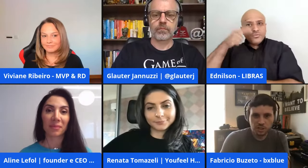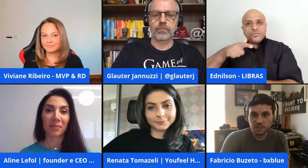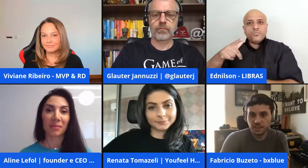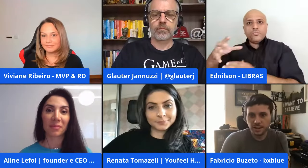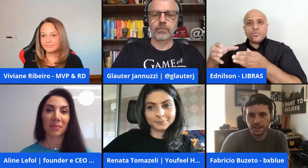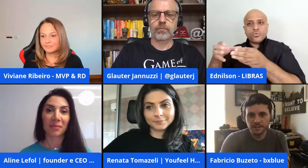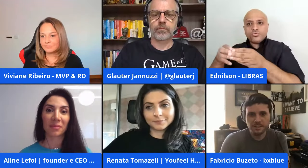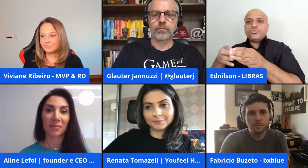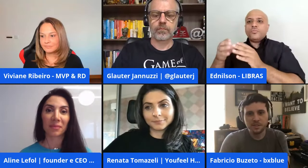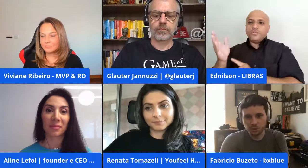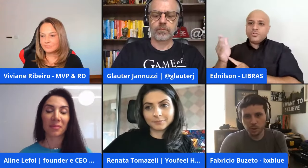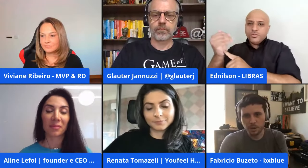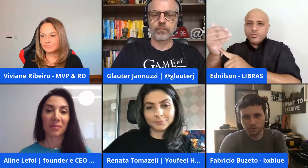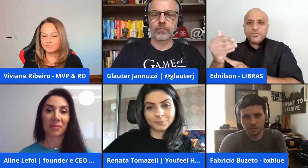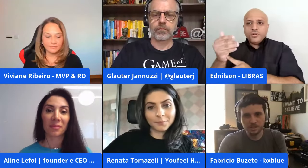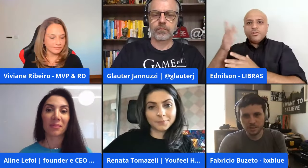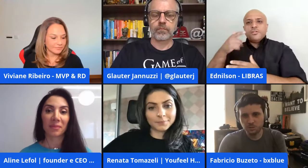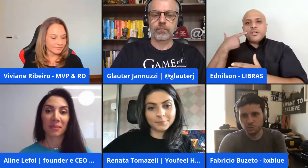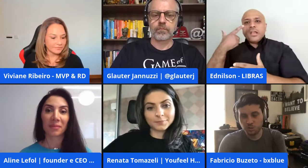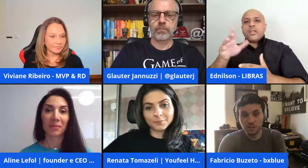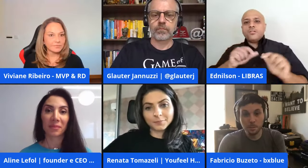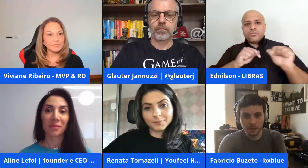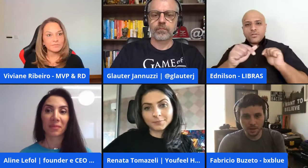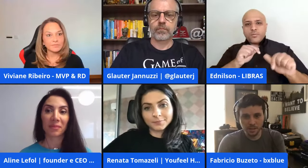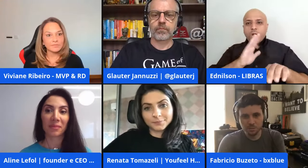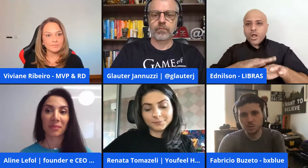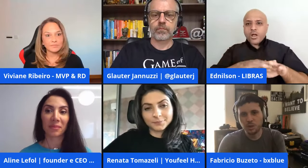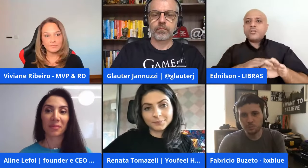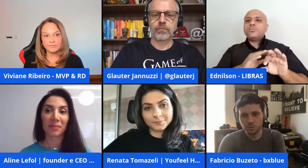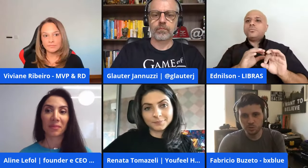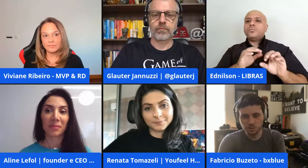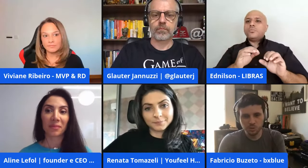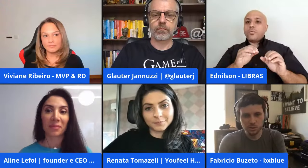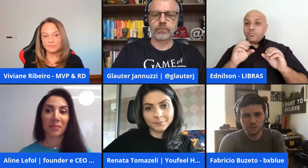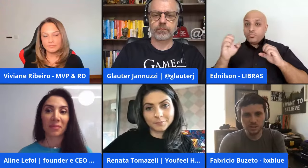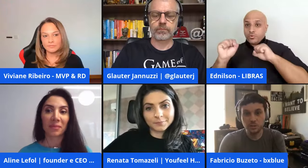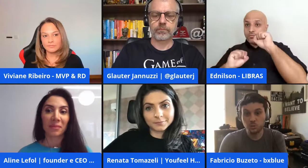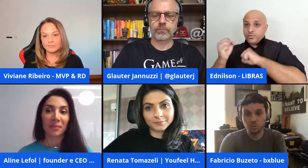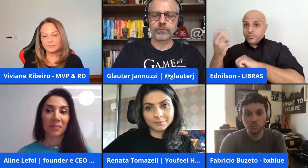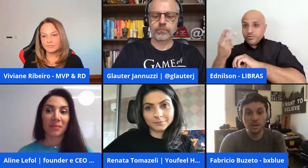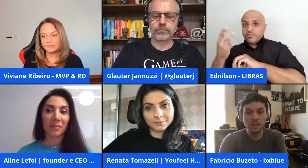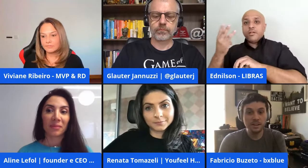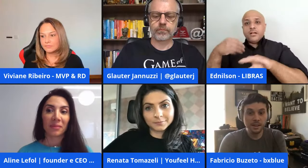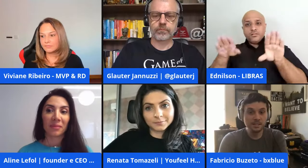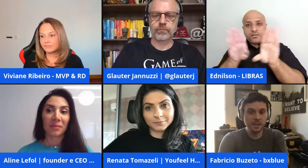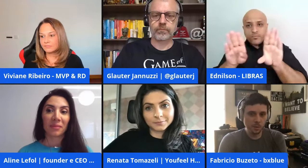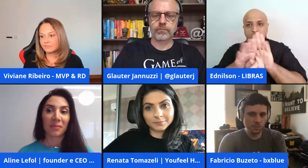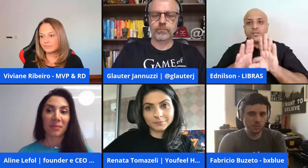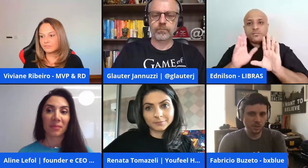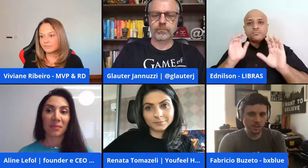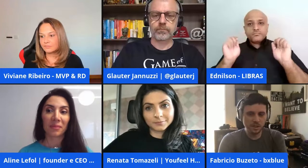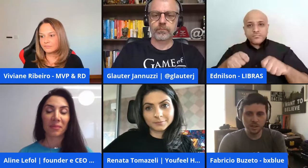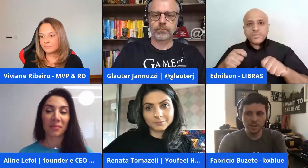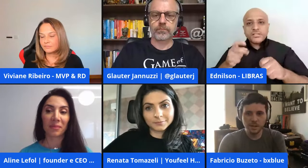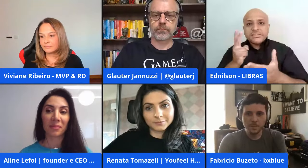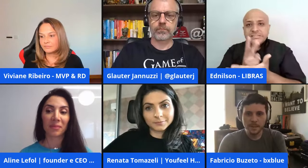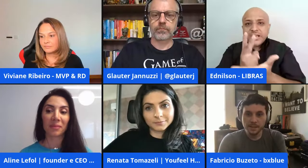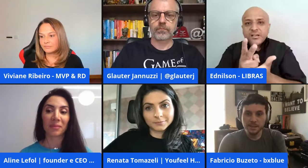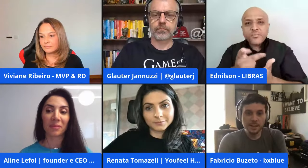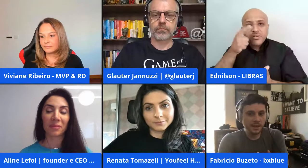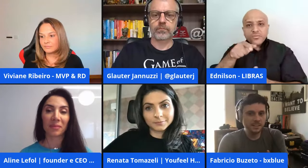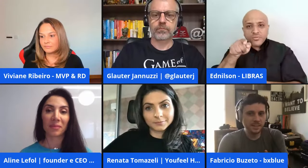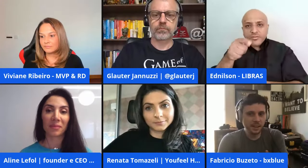time de tecnologia já de cara mas eu trabalho com terceirizados hoje também porque é impossível da gente atender tudo e nem sempre você vai querer